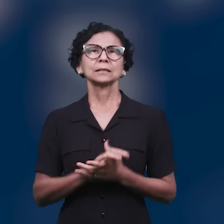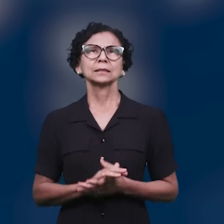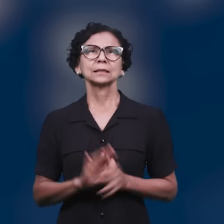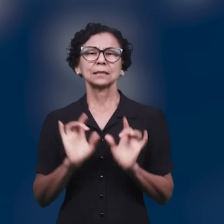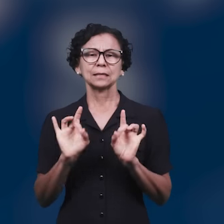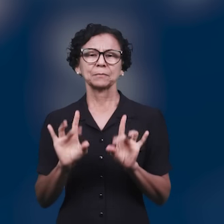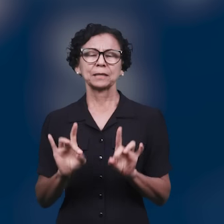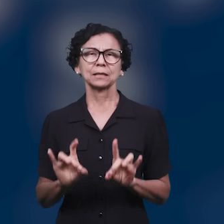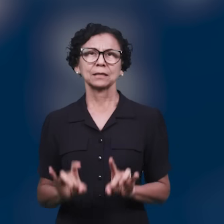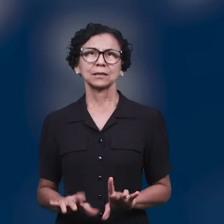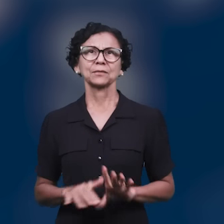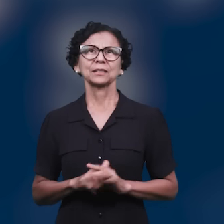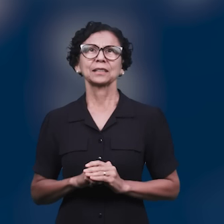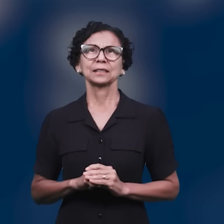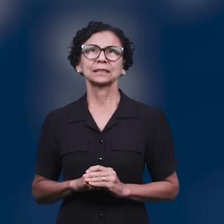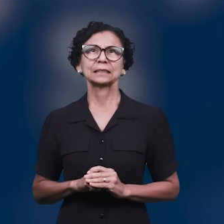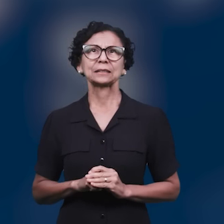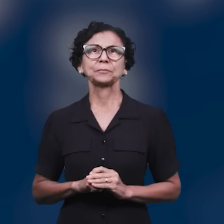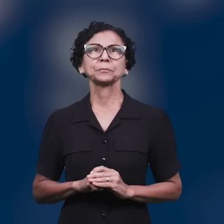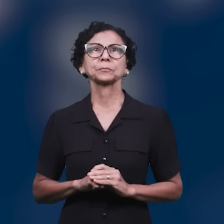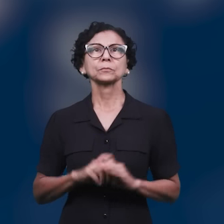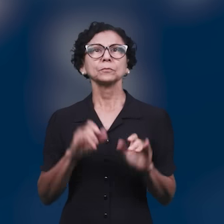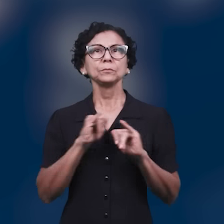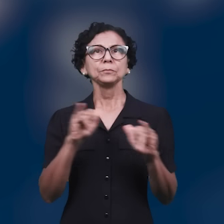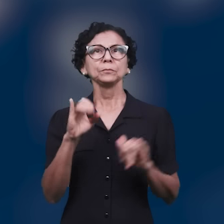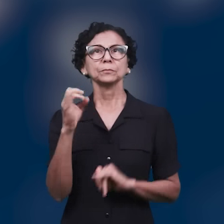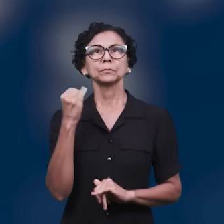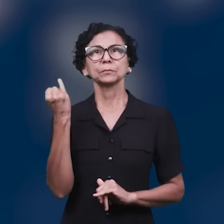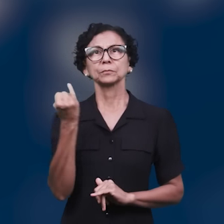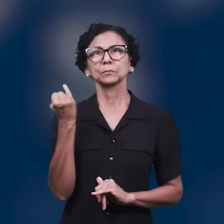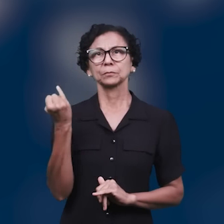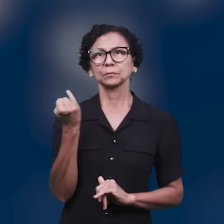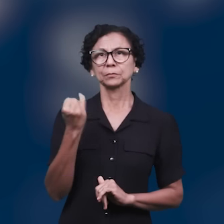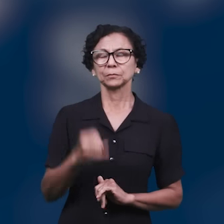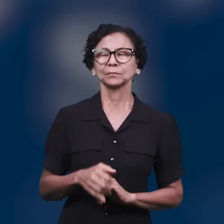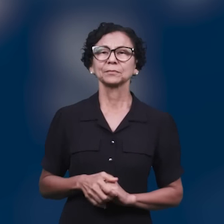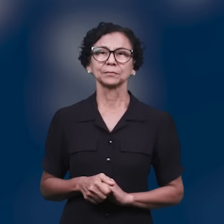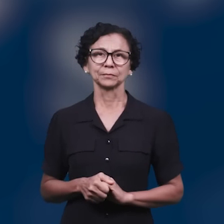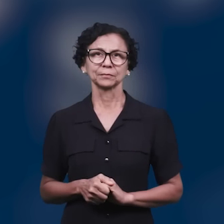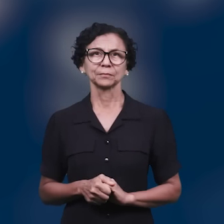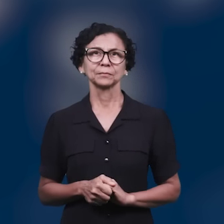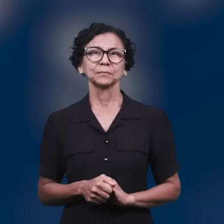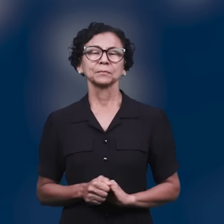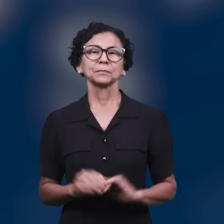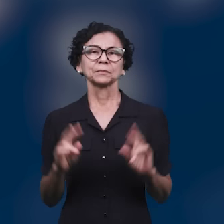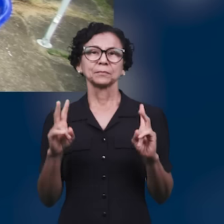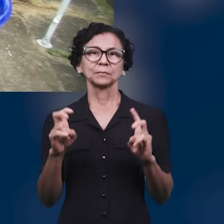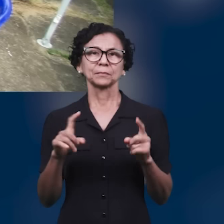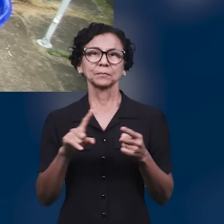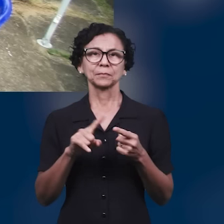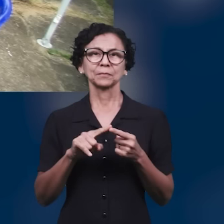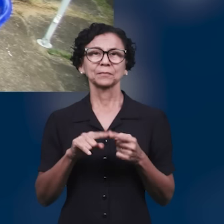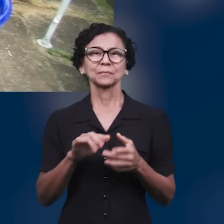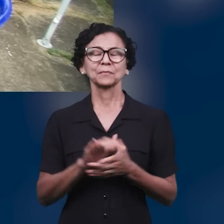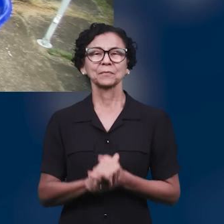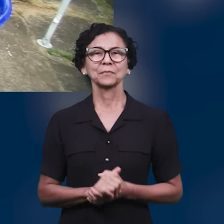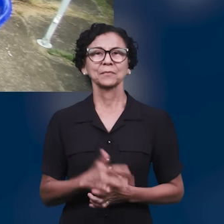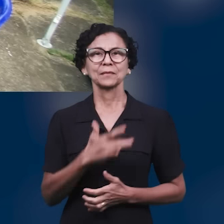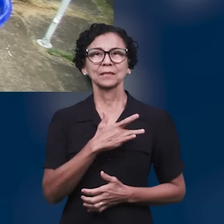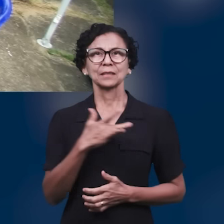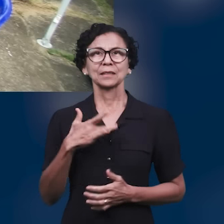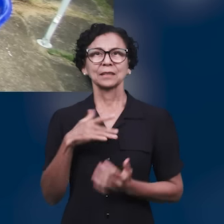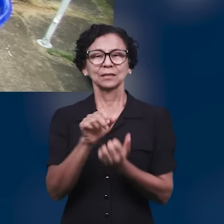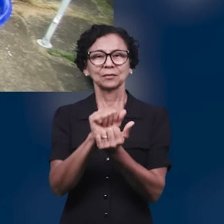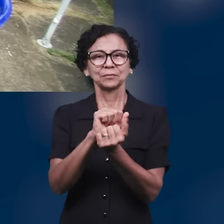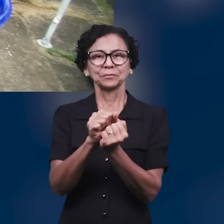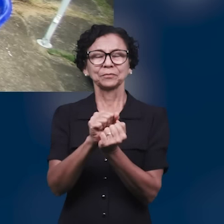estas oficinas vêm promovendo informações importantes por meio de palestras sobre os seguintes temas. Saúde mental, rodas